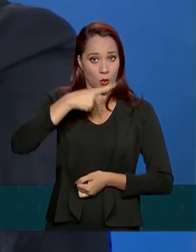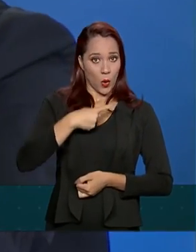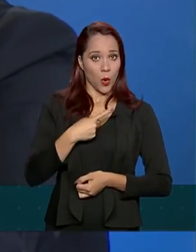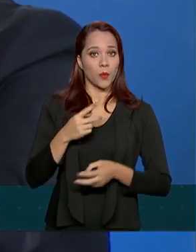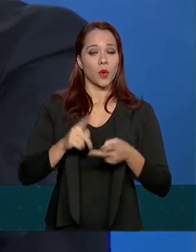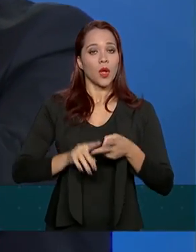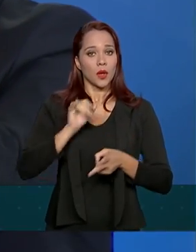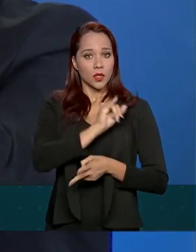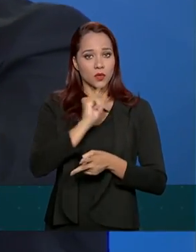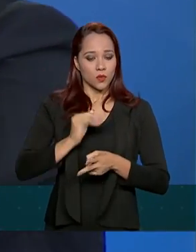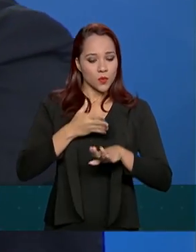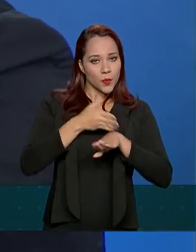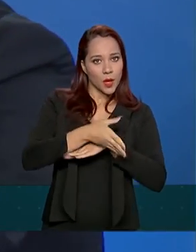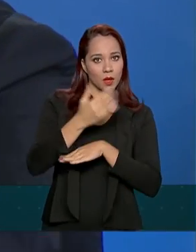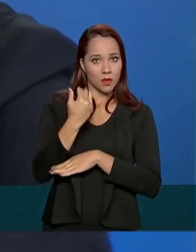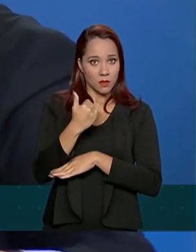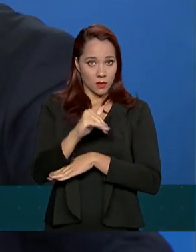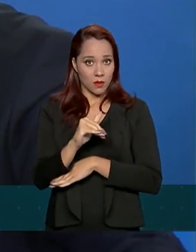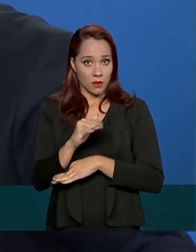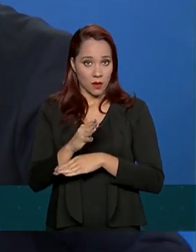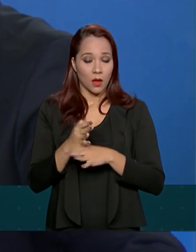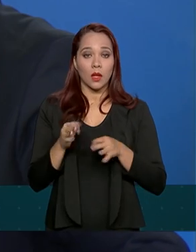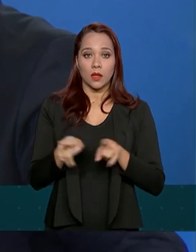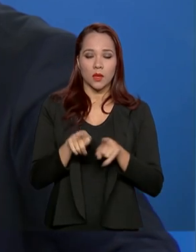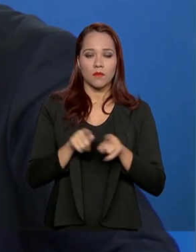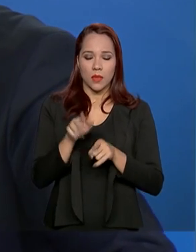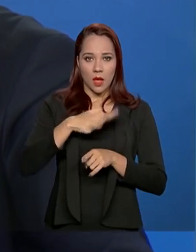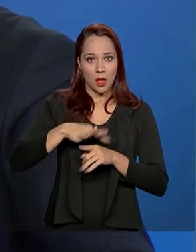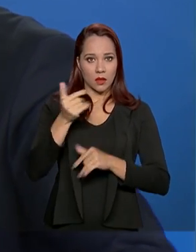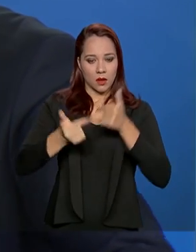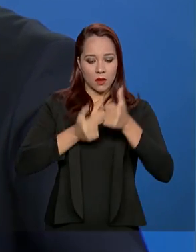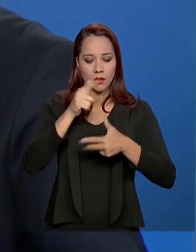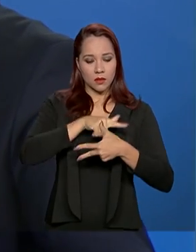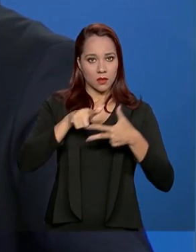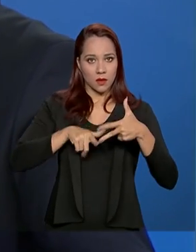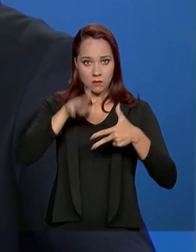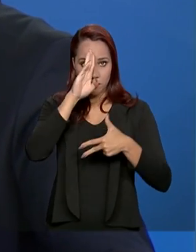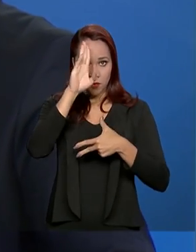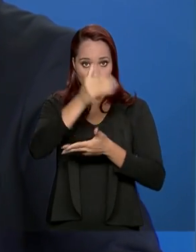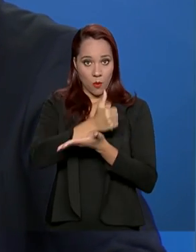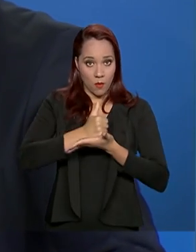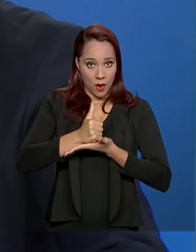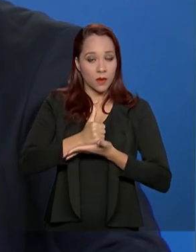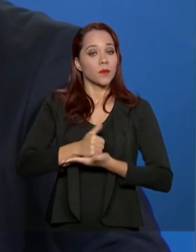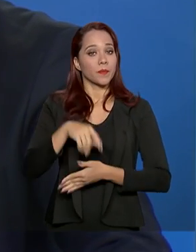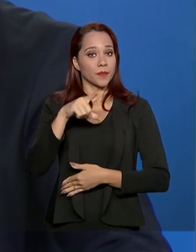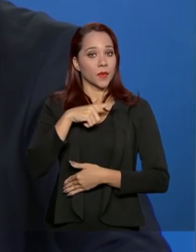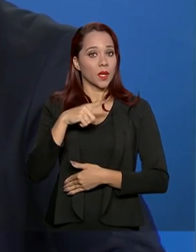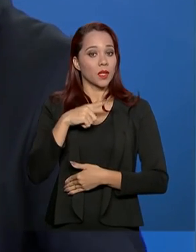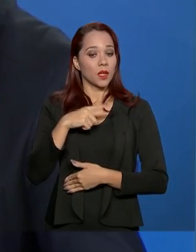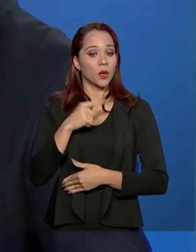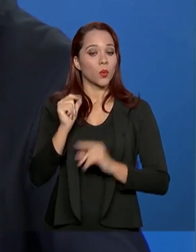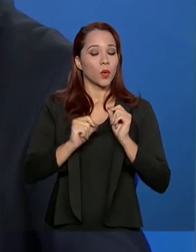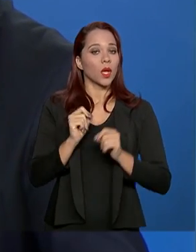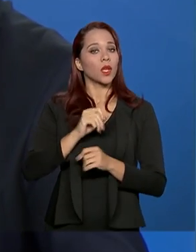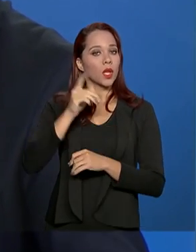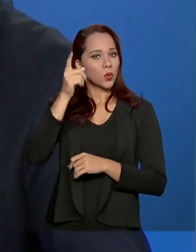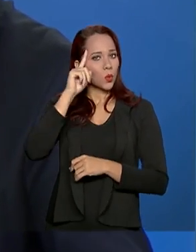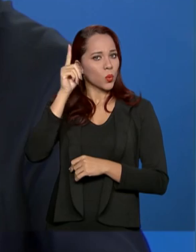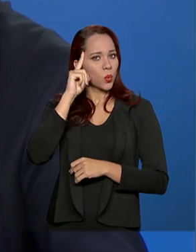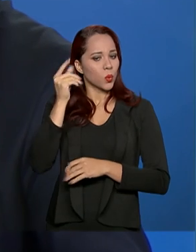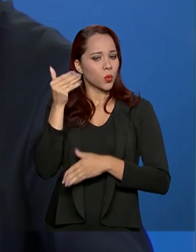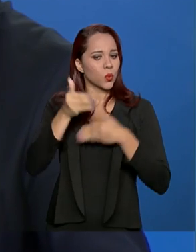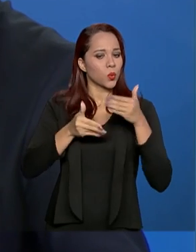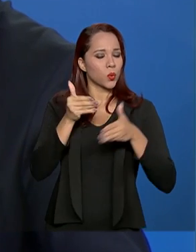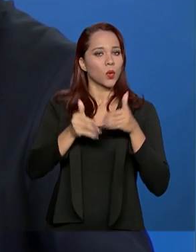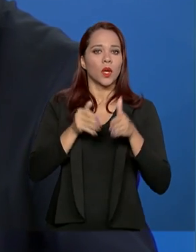o Instituto da Meia Entrada e as questões trabalhistas, três dos principais pilares que tomam o nosso dia a dia enquanto